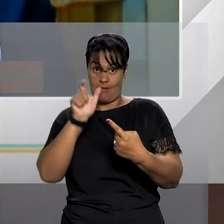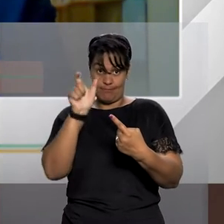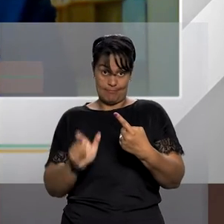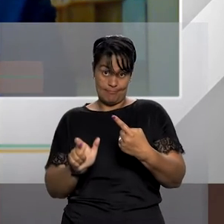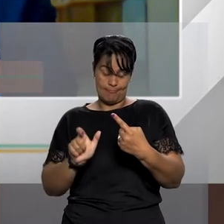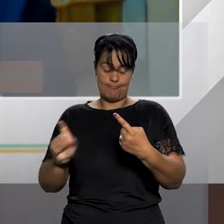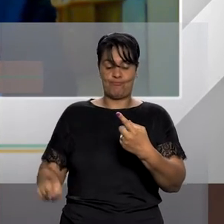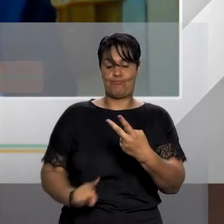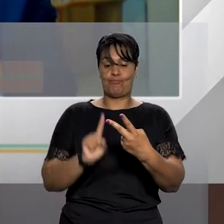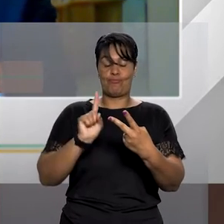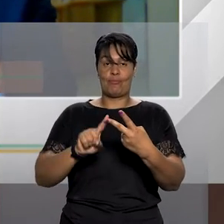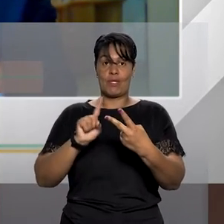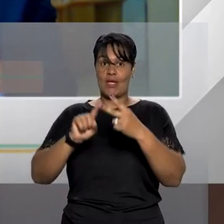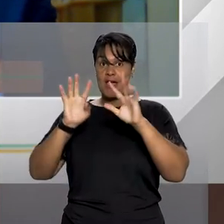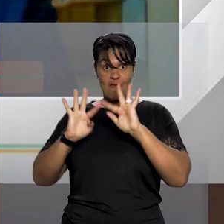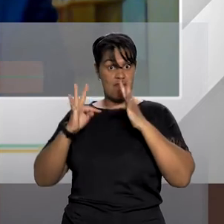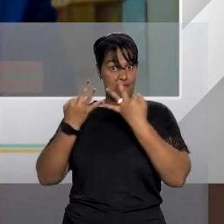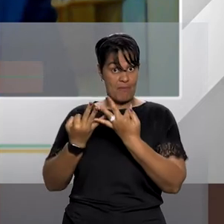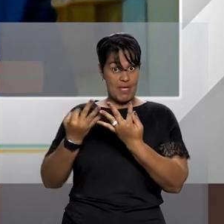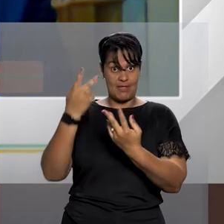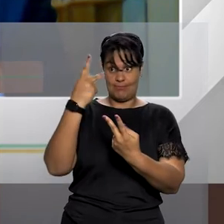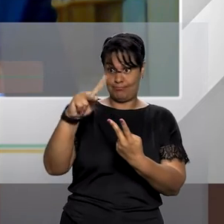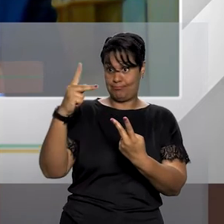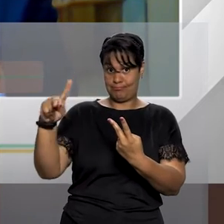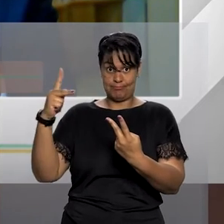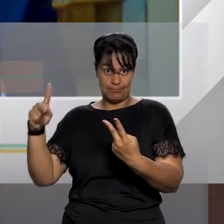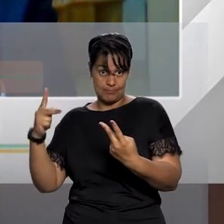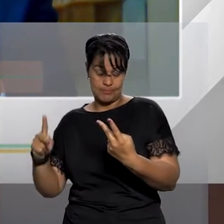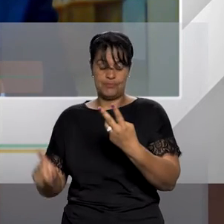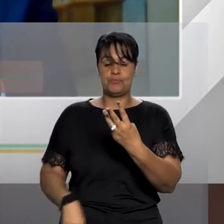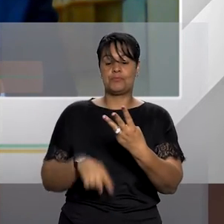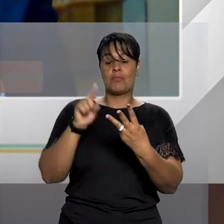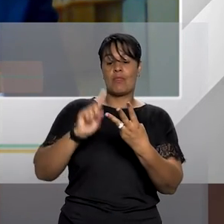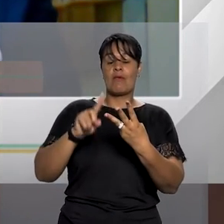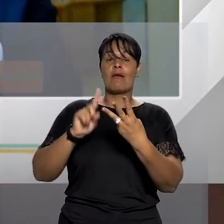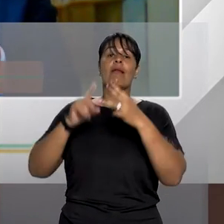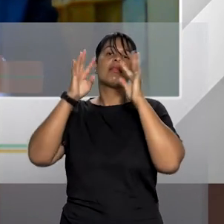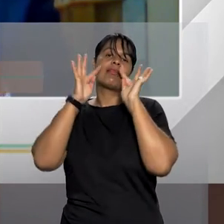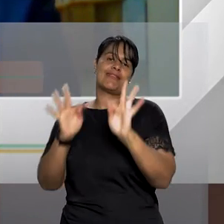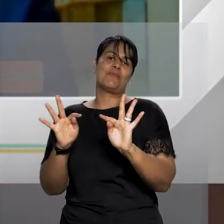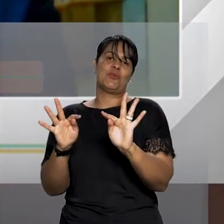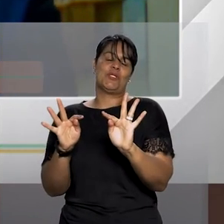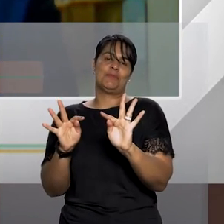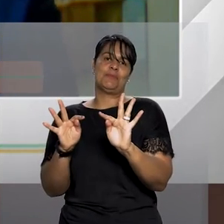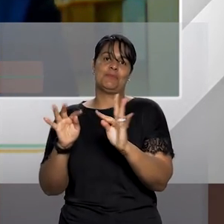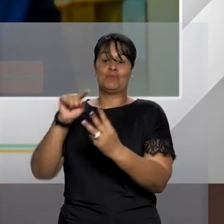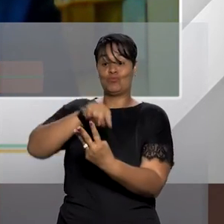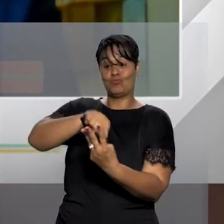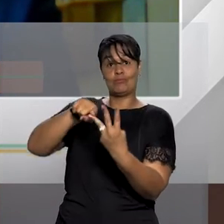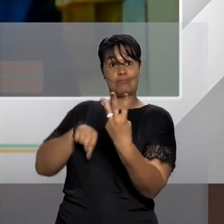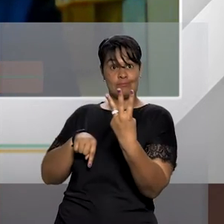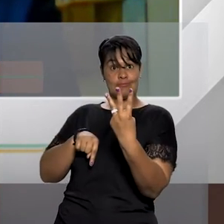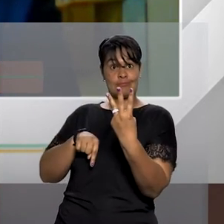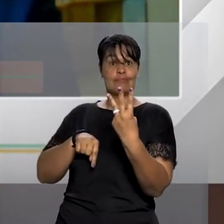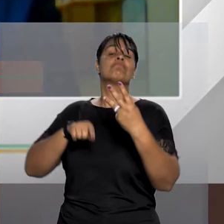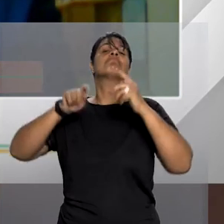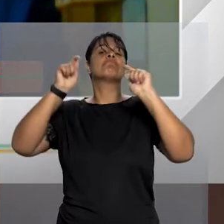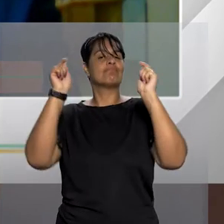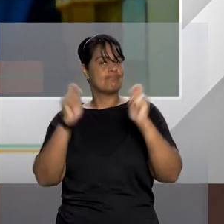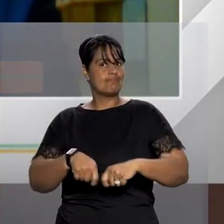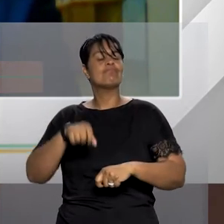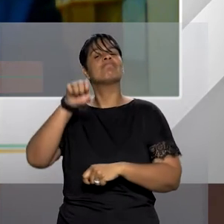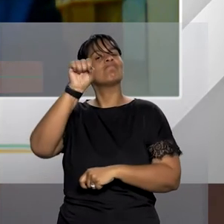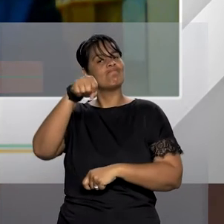os seus familiares e as suas testemunhas. Todos os três podem ser objeto de